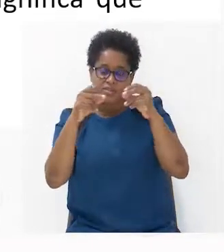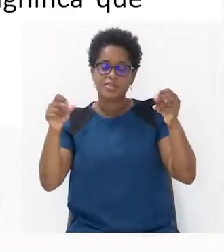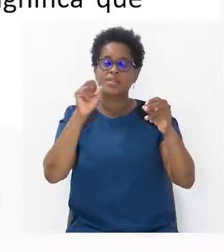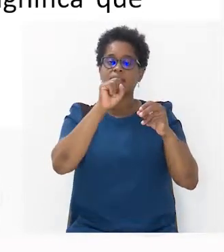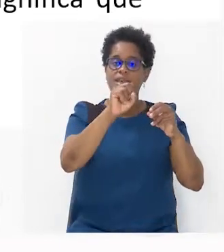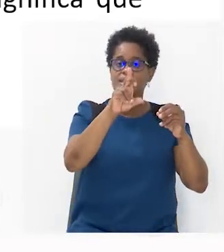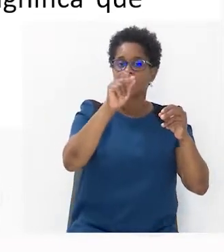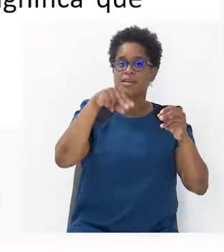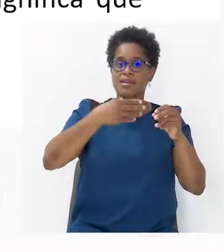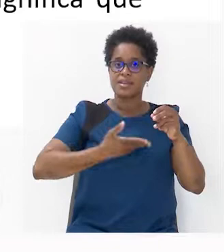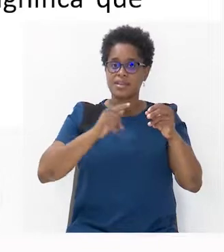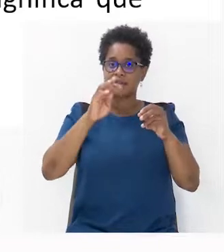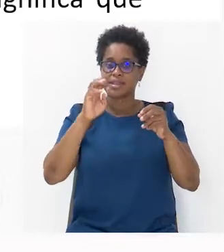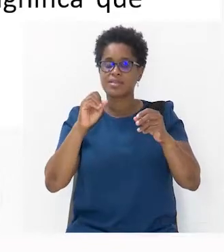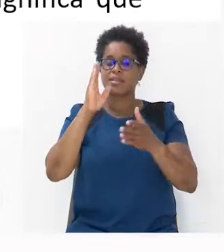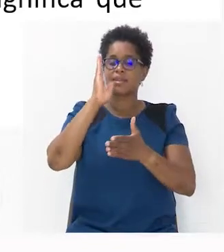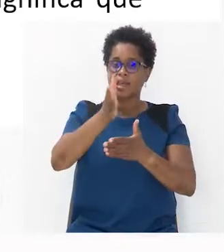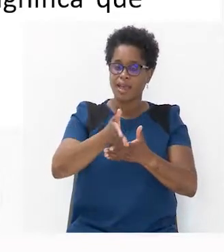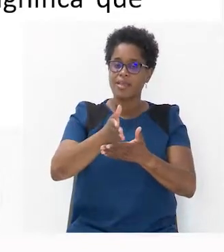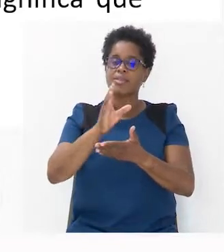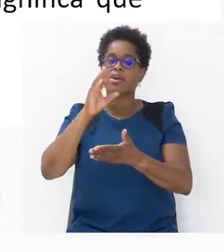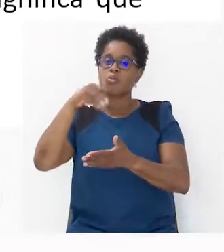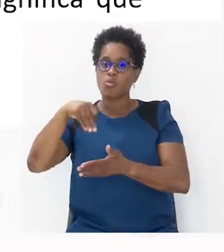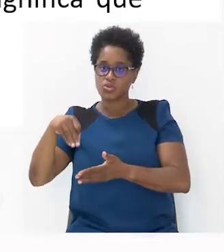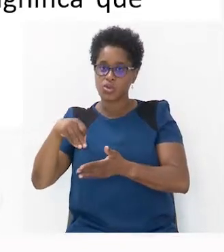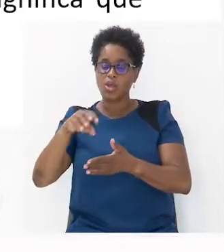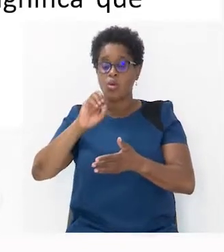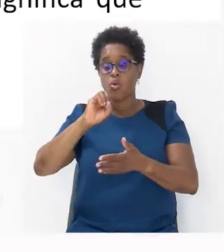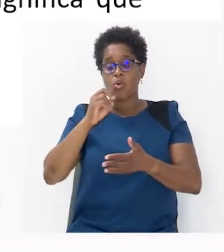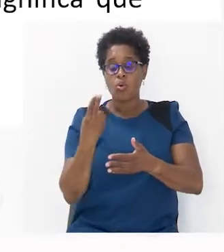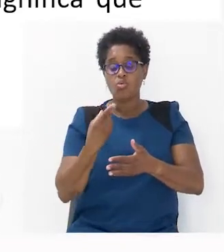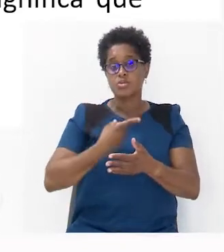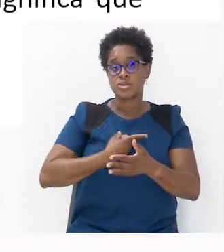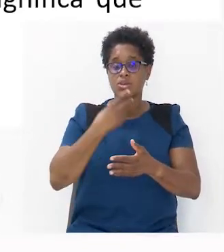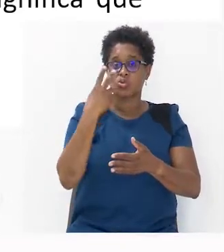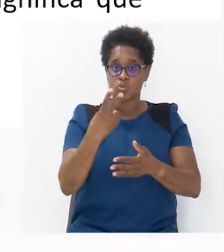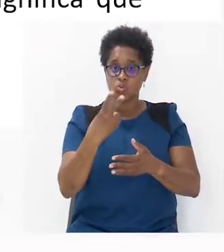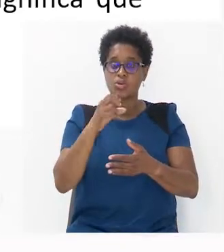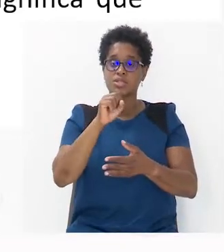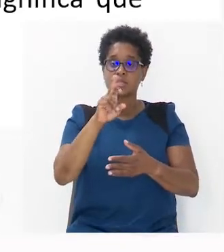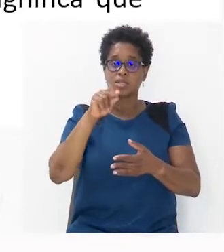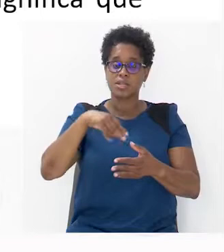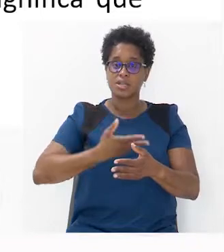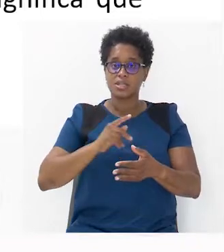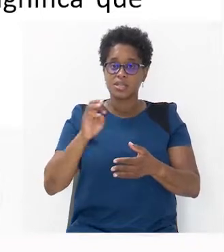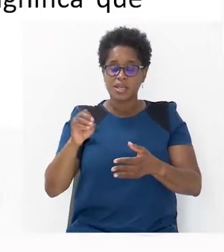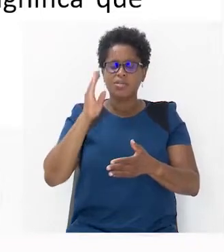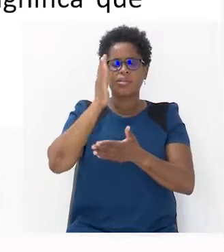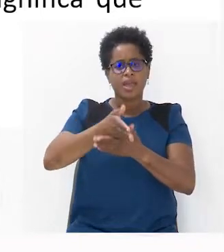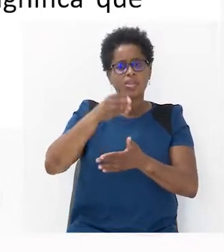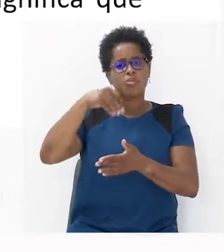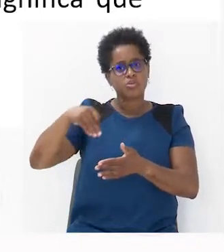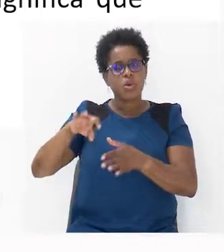diretamente proporcionais. Ou seja, duas grandezas são diretamente proporcionais quando é